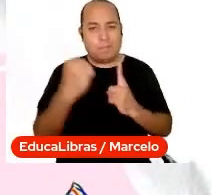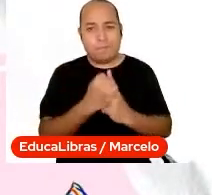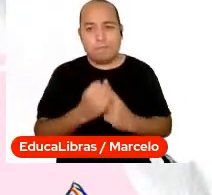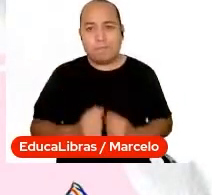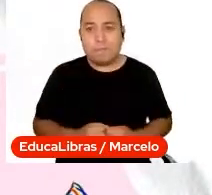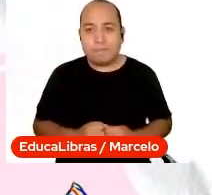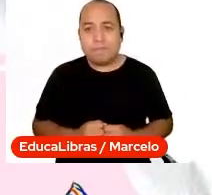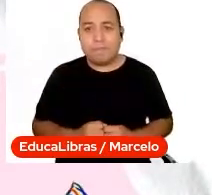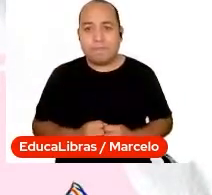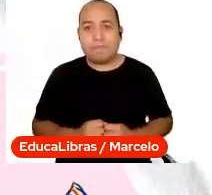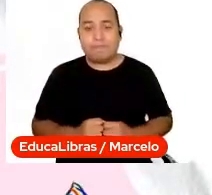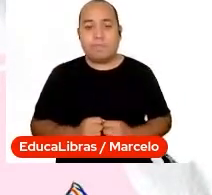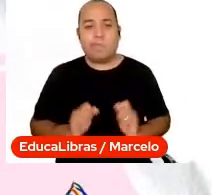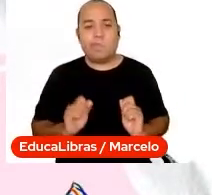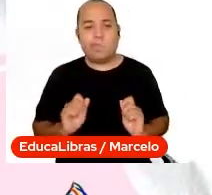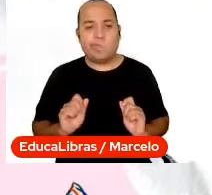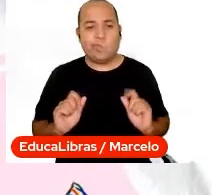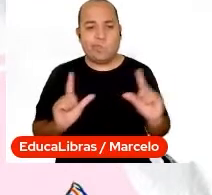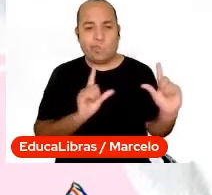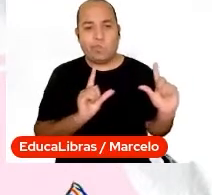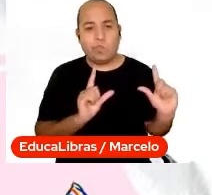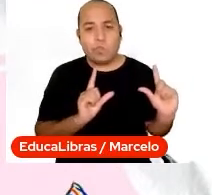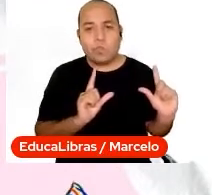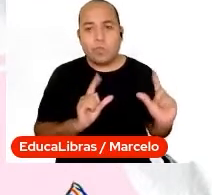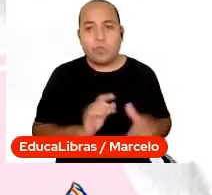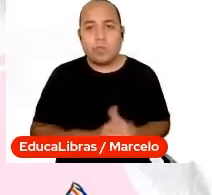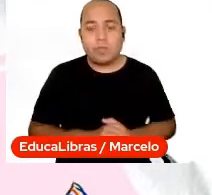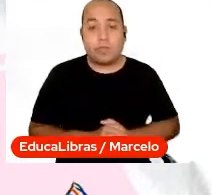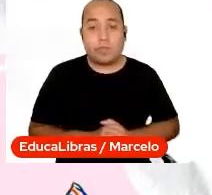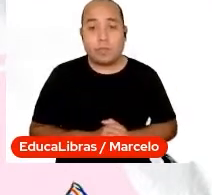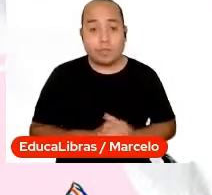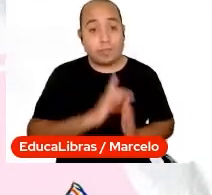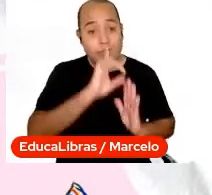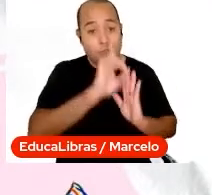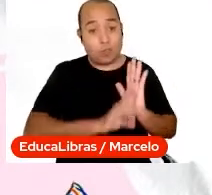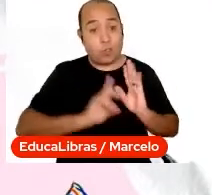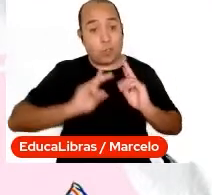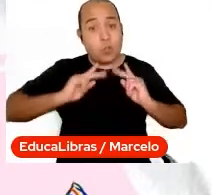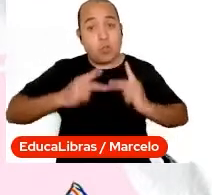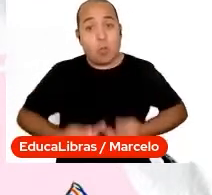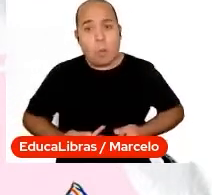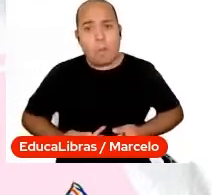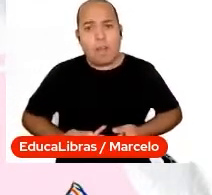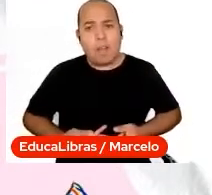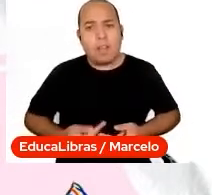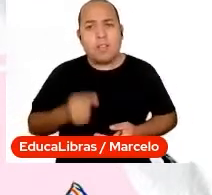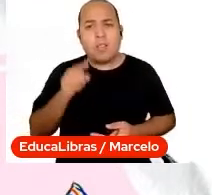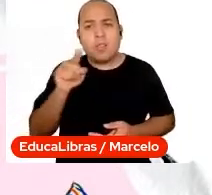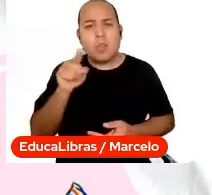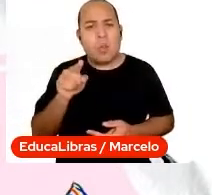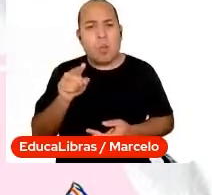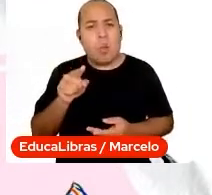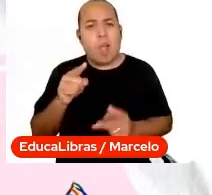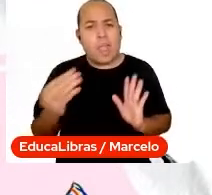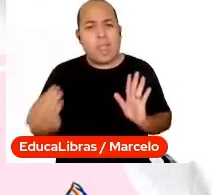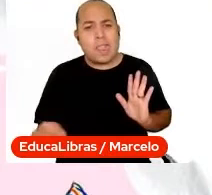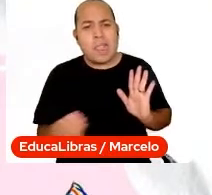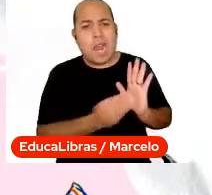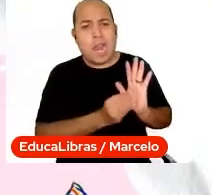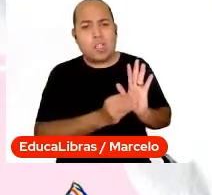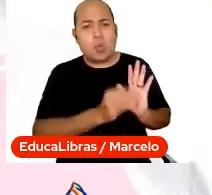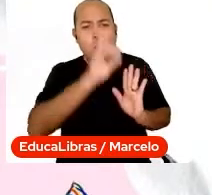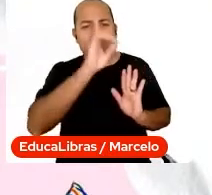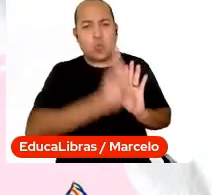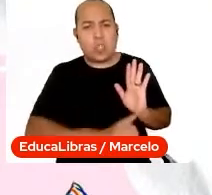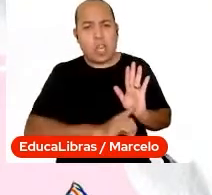Nós temos assim, gente, que os direitos humanos vieram desde essa Declaração dos Direitos do Homem e do